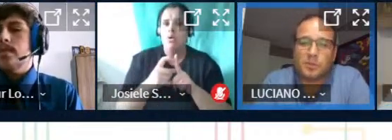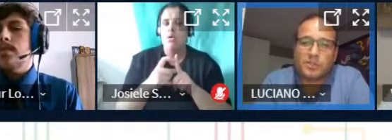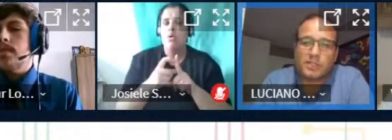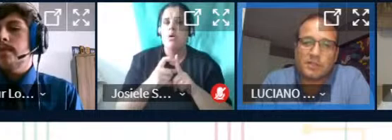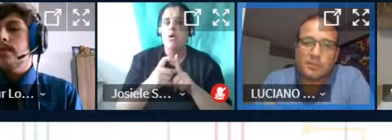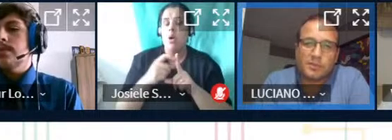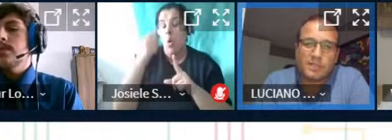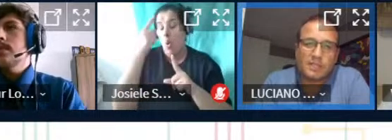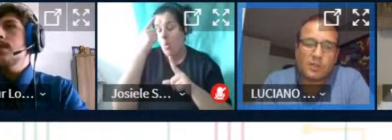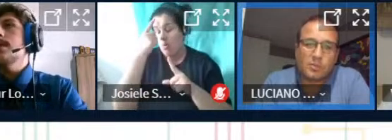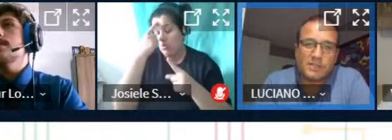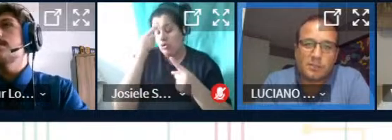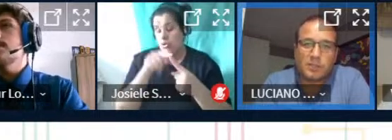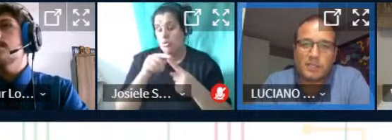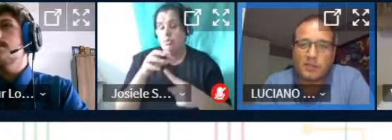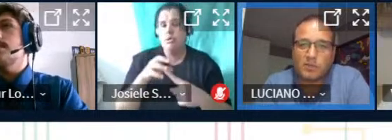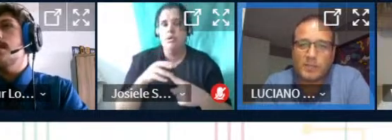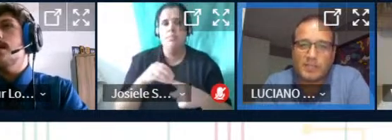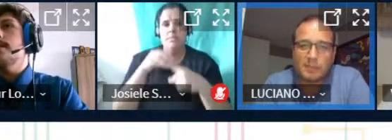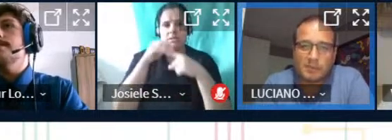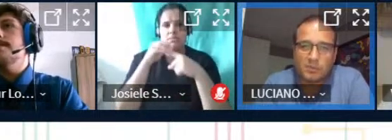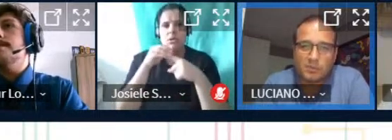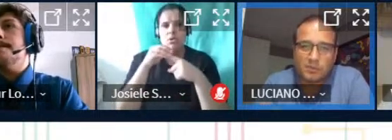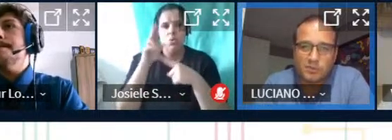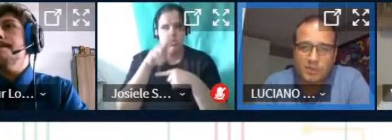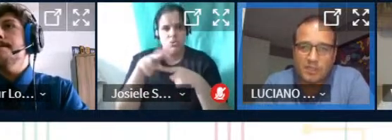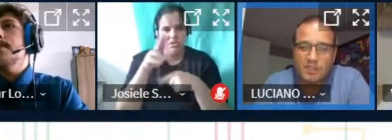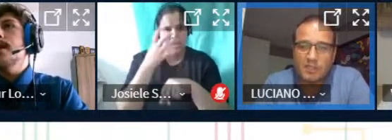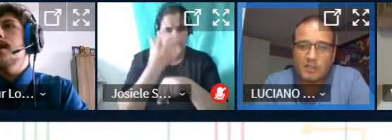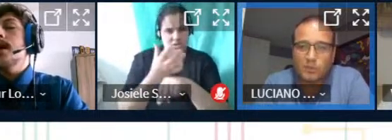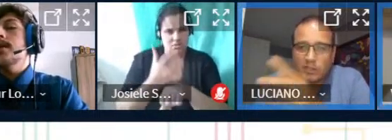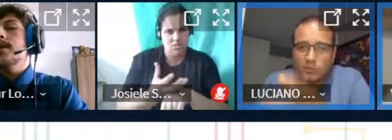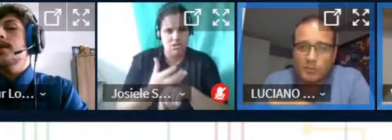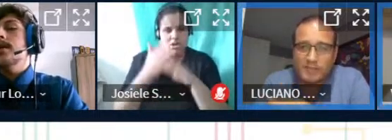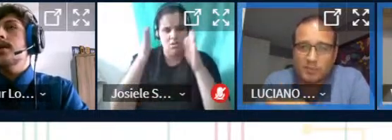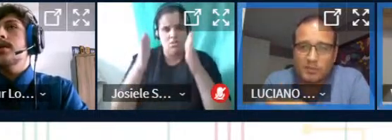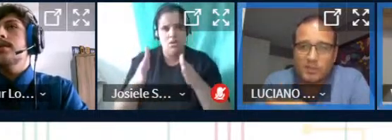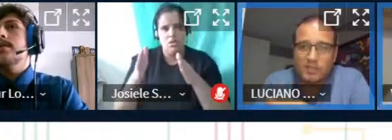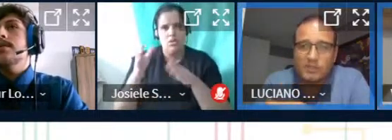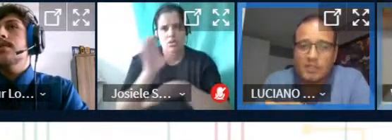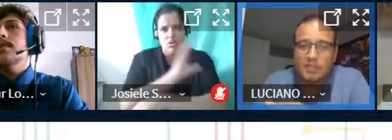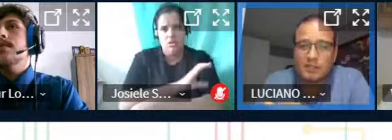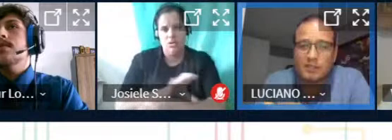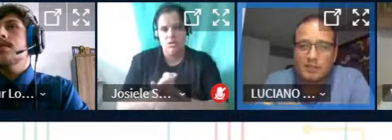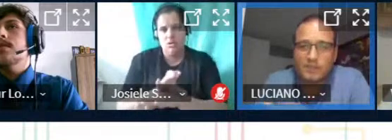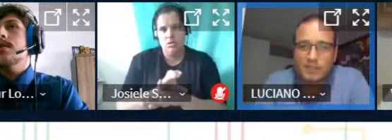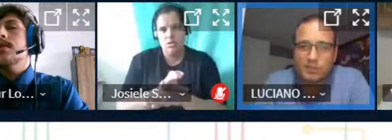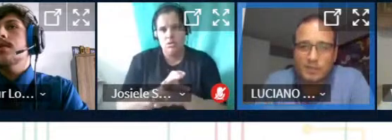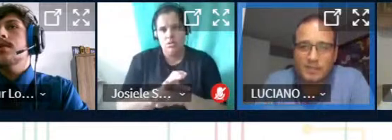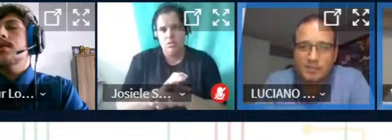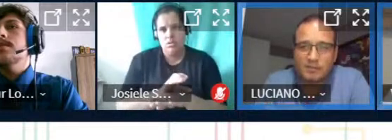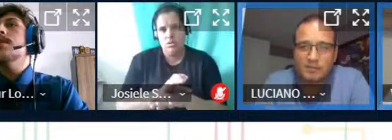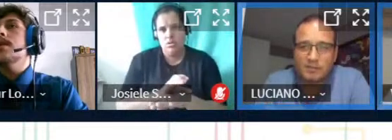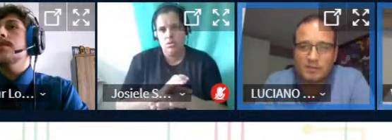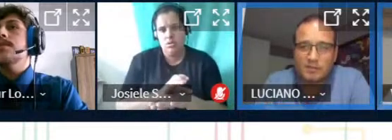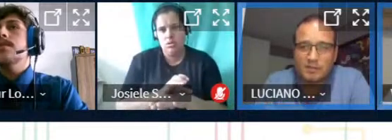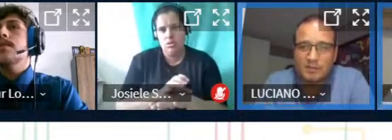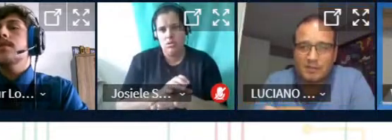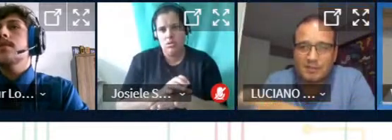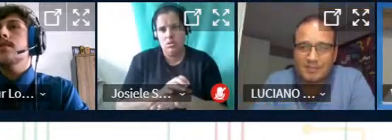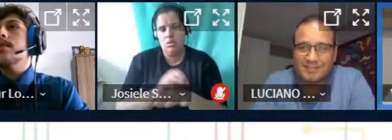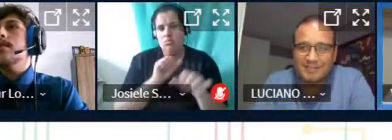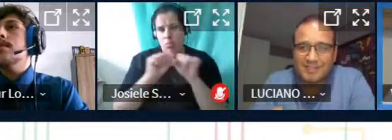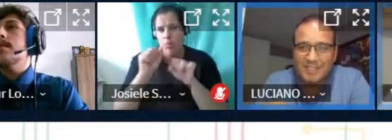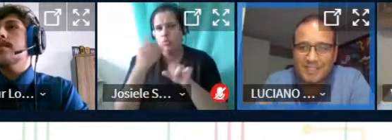principal do projeto é para usar em alguma disciplina em alguma etapa do curso que é de automação porque eu entendi né se é de automação posso fazer